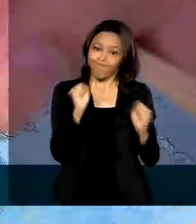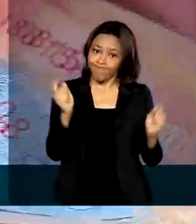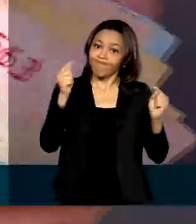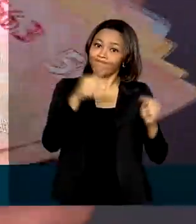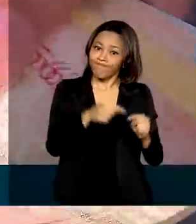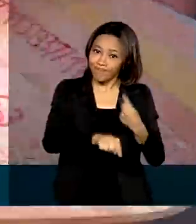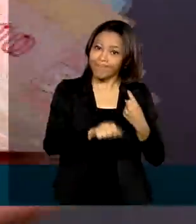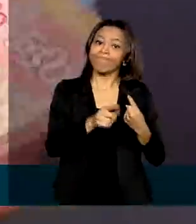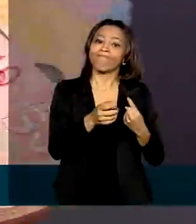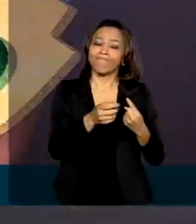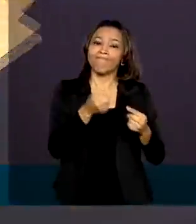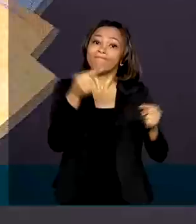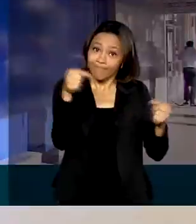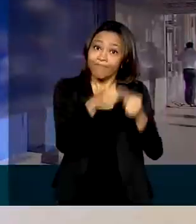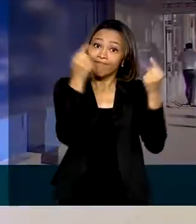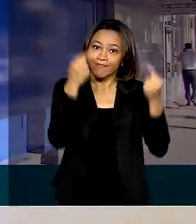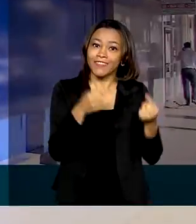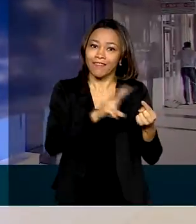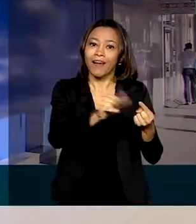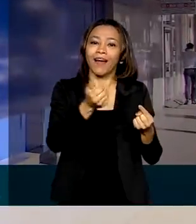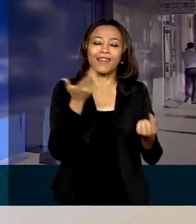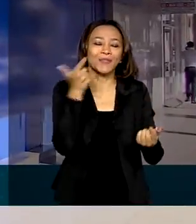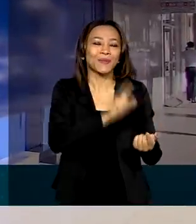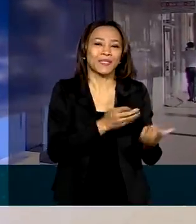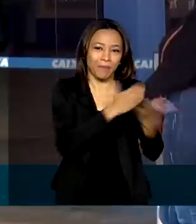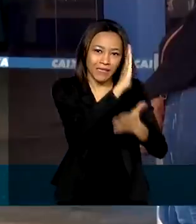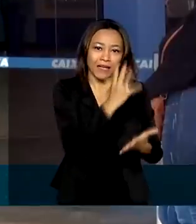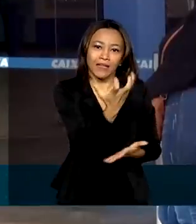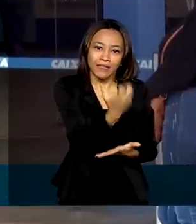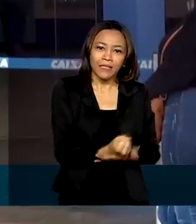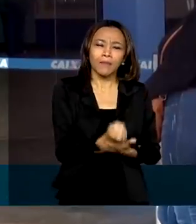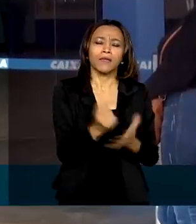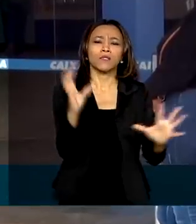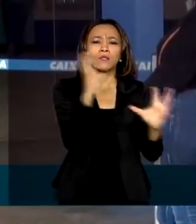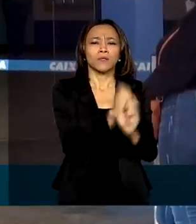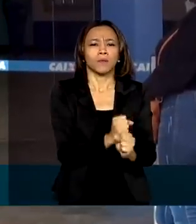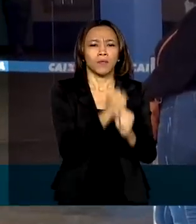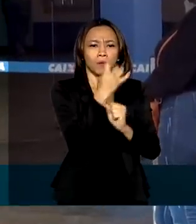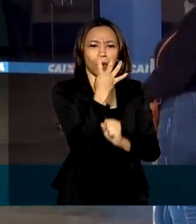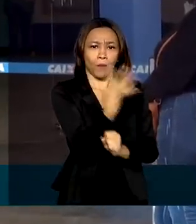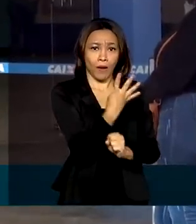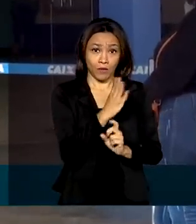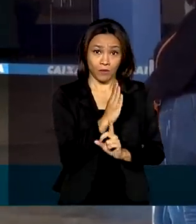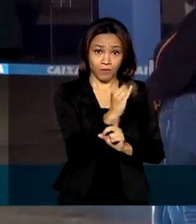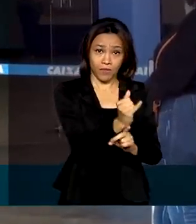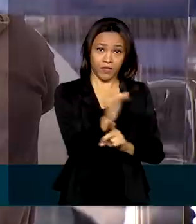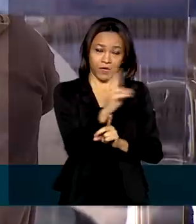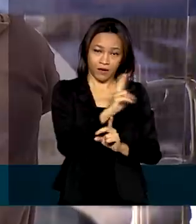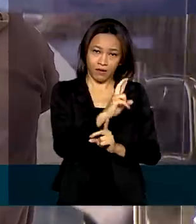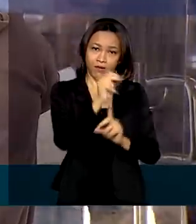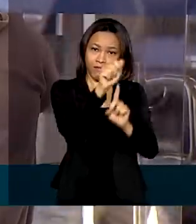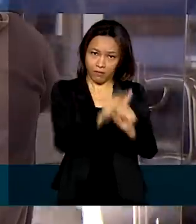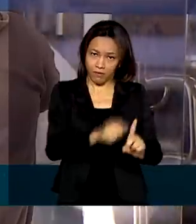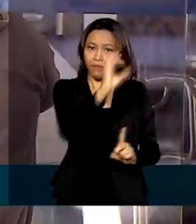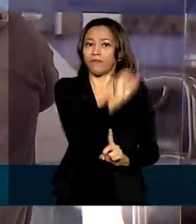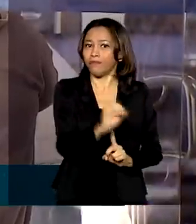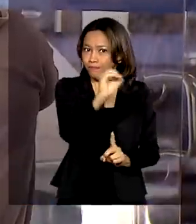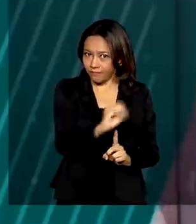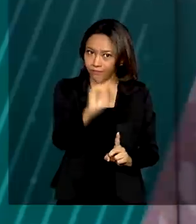parcela do auxílio extensão e receberão, no total, mais de 4 bilhões de reais durante o mês de outubro.